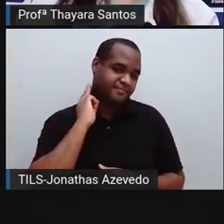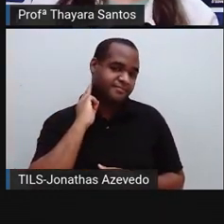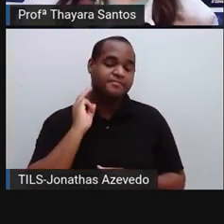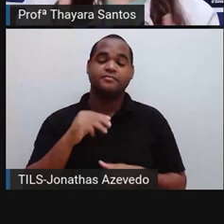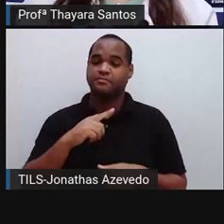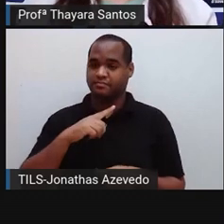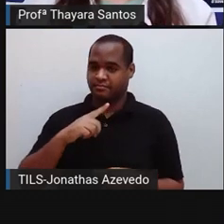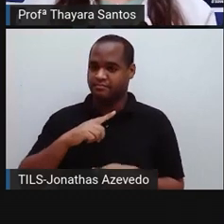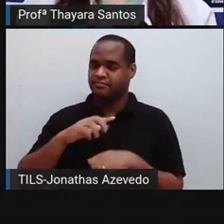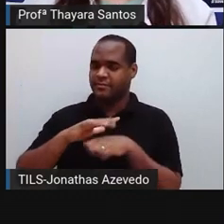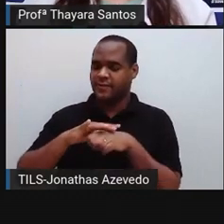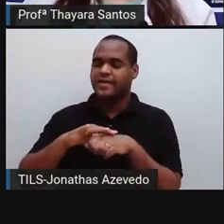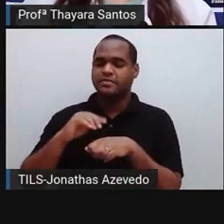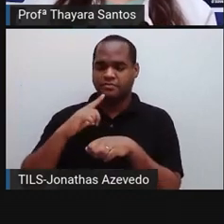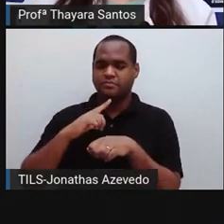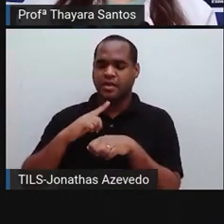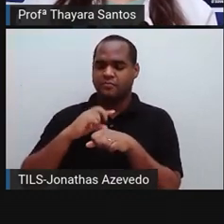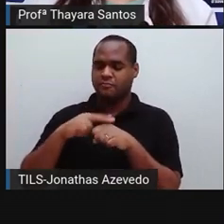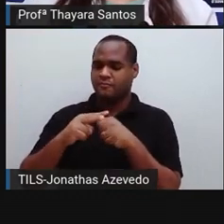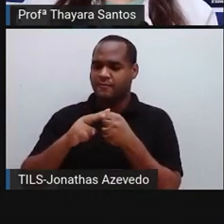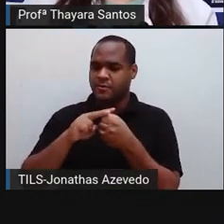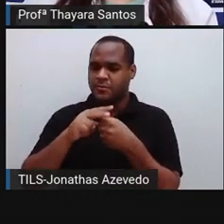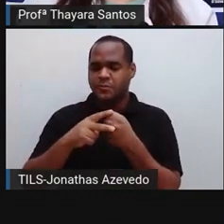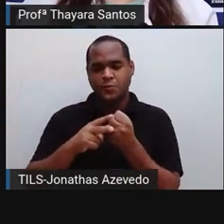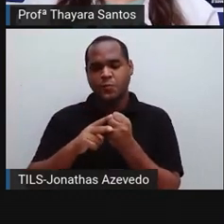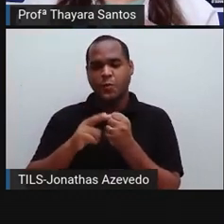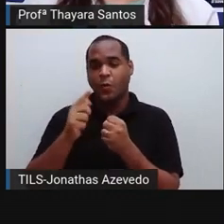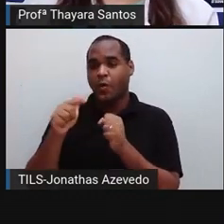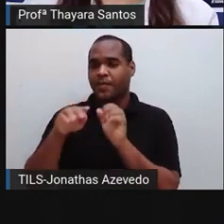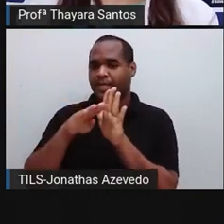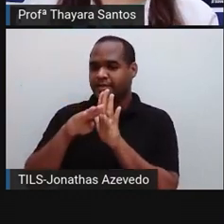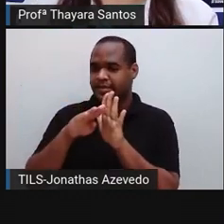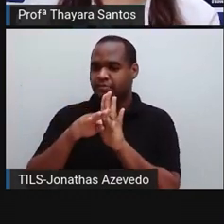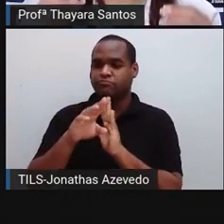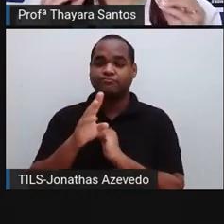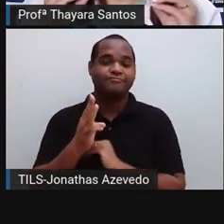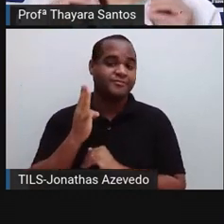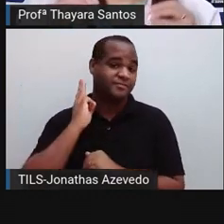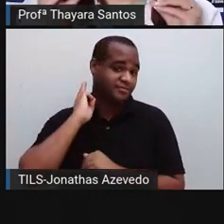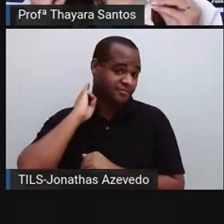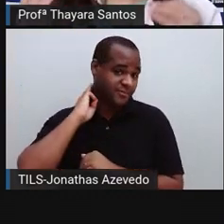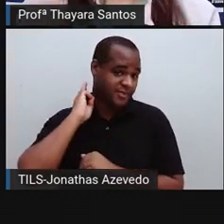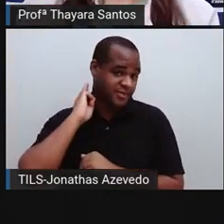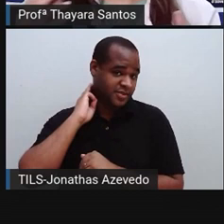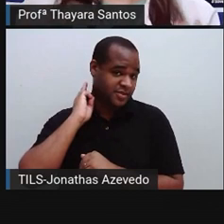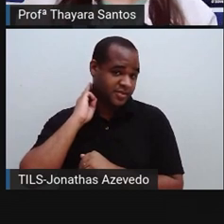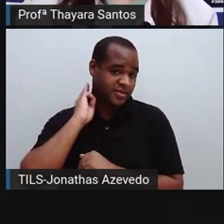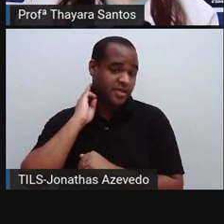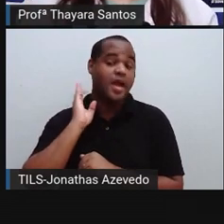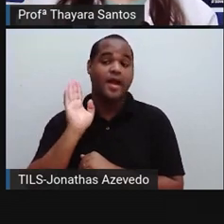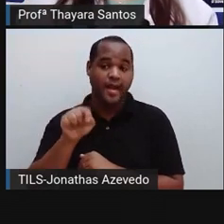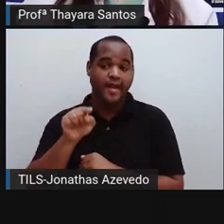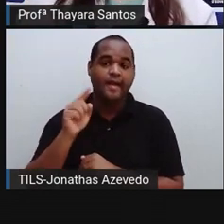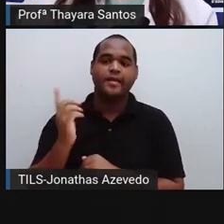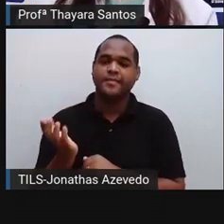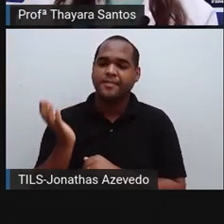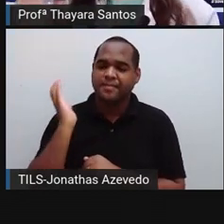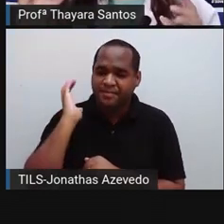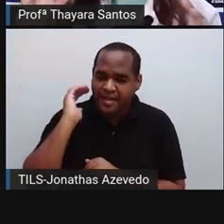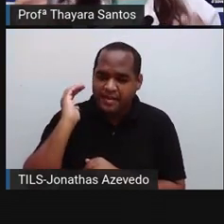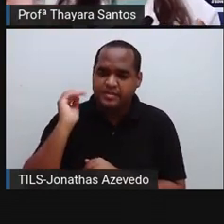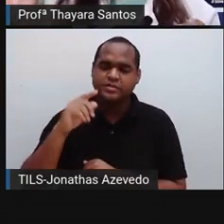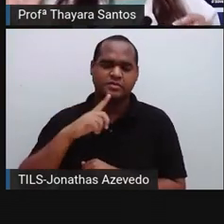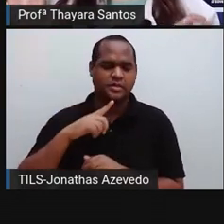pode ser viral. Nesse caso aqui da meningite, meningite é uma inflamação nas membranas que revestem o nosso cérebro.